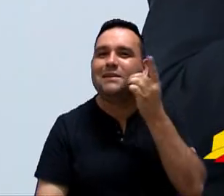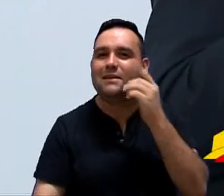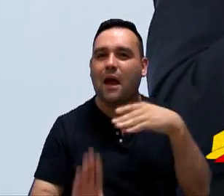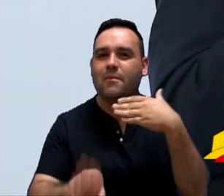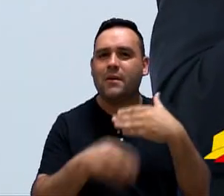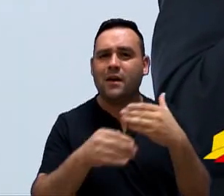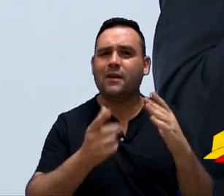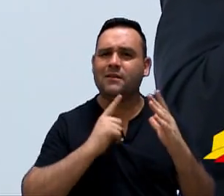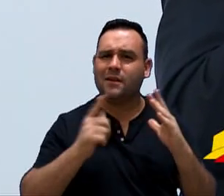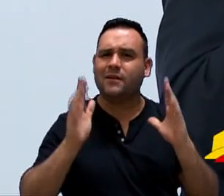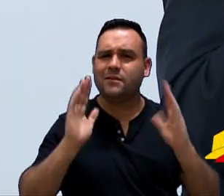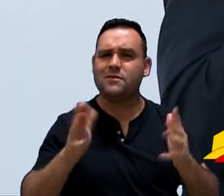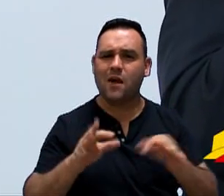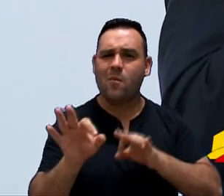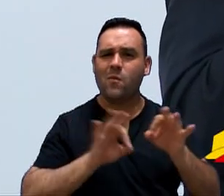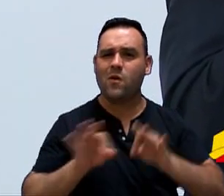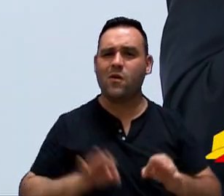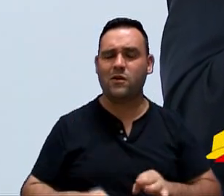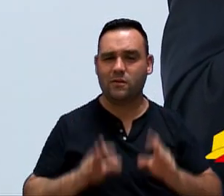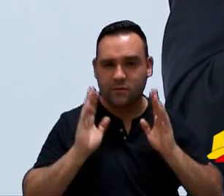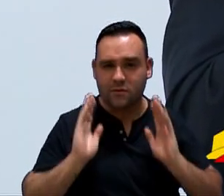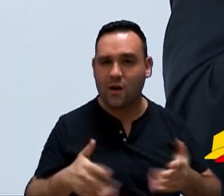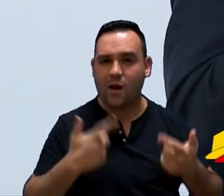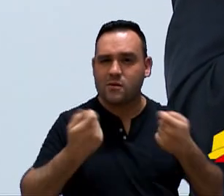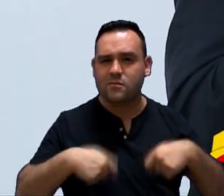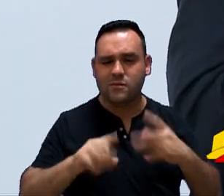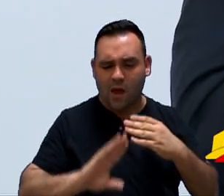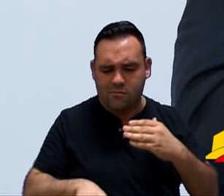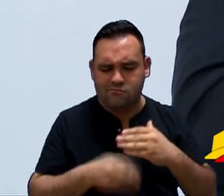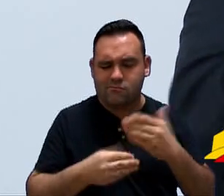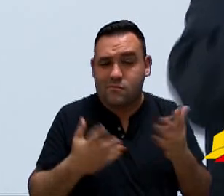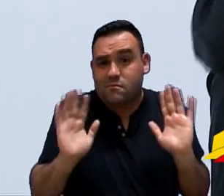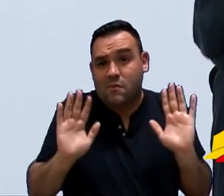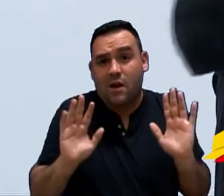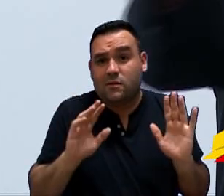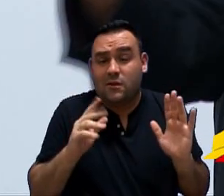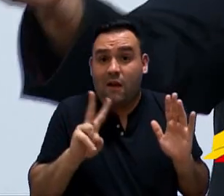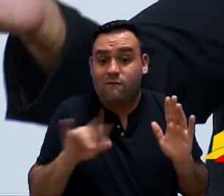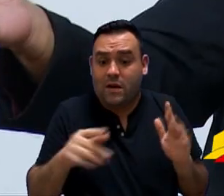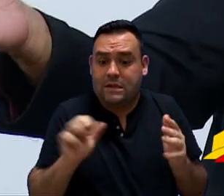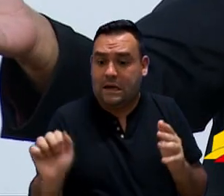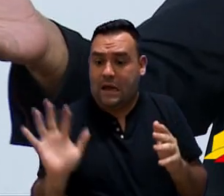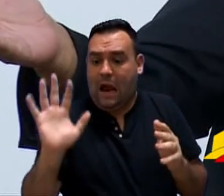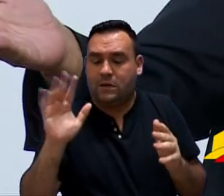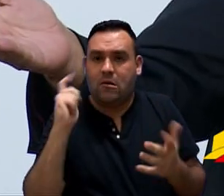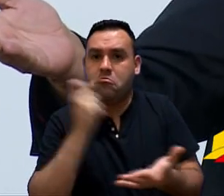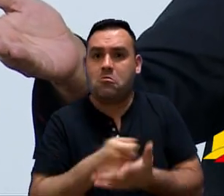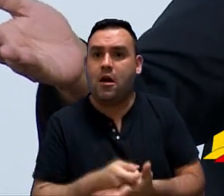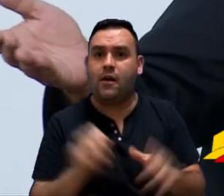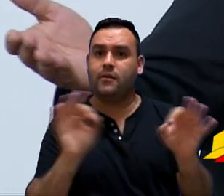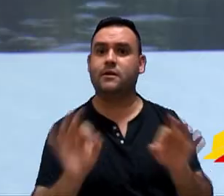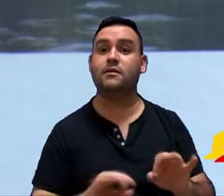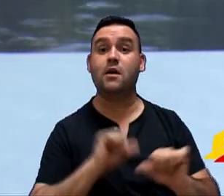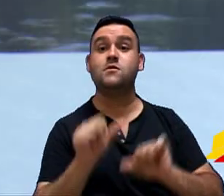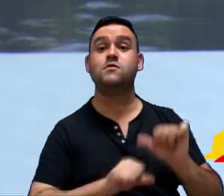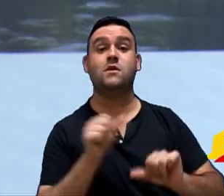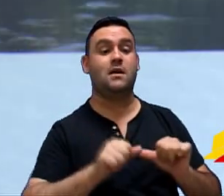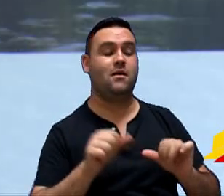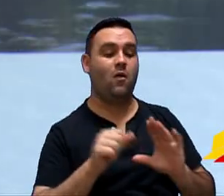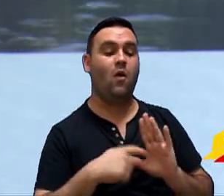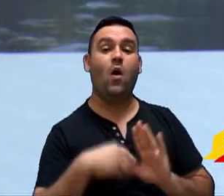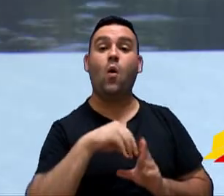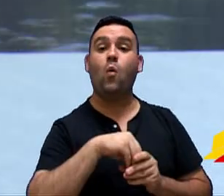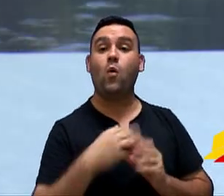mas já está contemplado já no projeto isso aí, não precisa dessa emenda, não vai ter custo nenhum para as famílias. Não, ele só mudou a emenda.